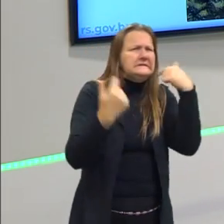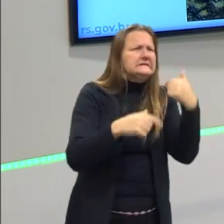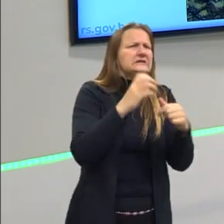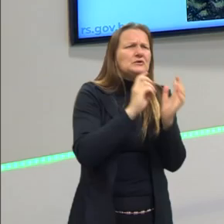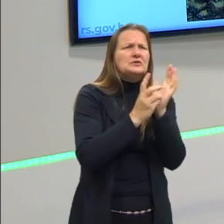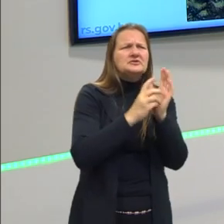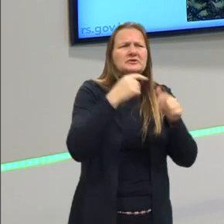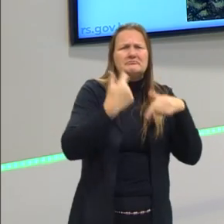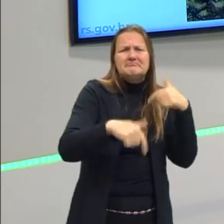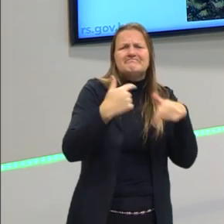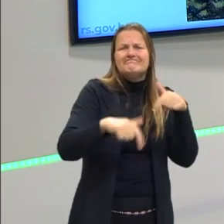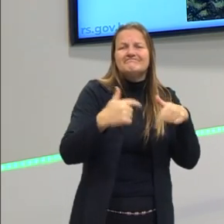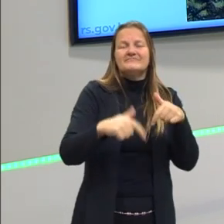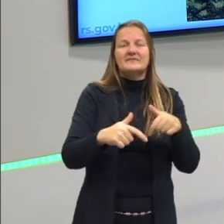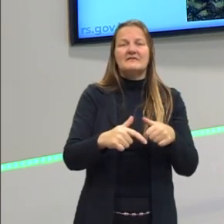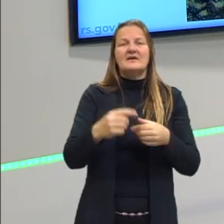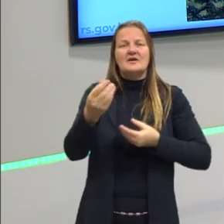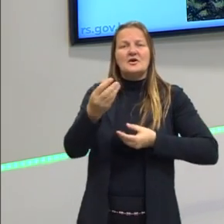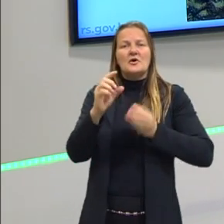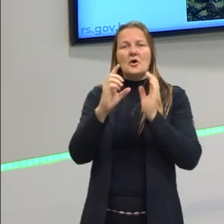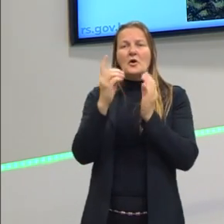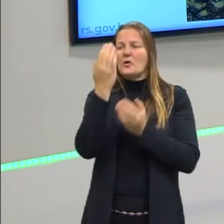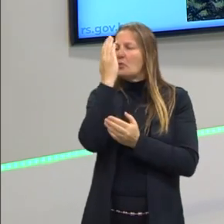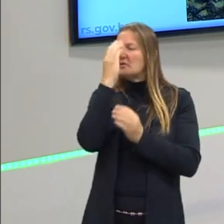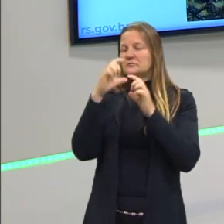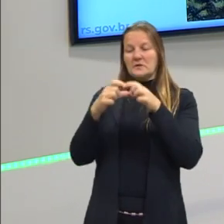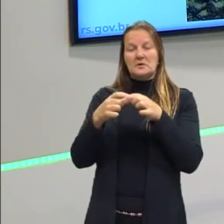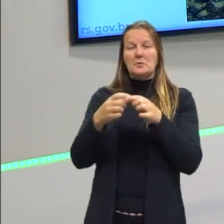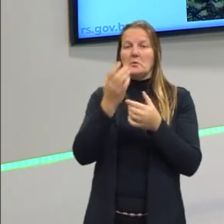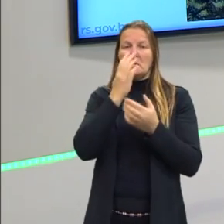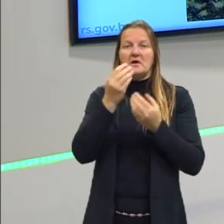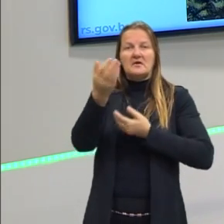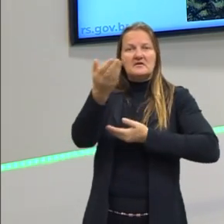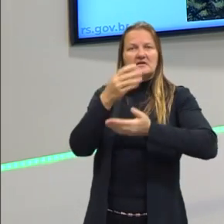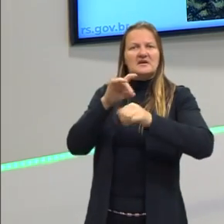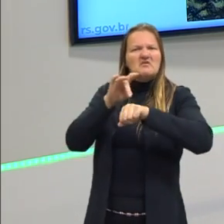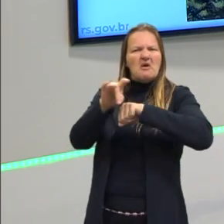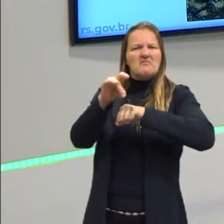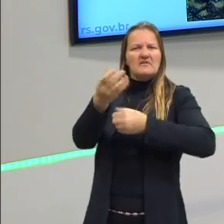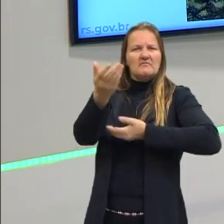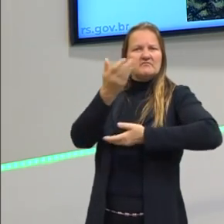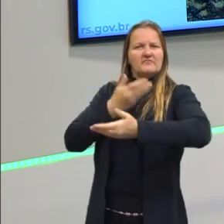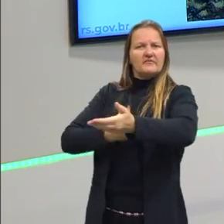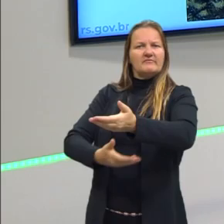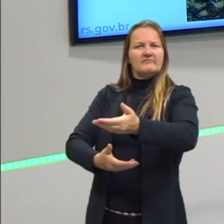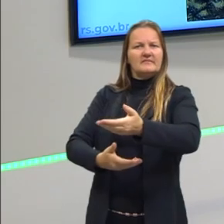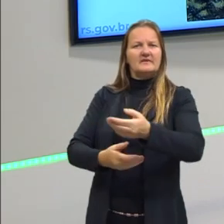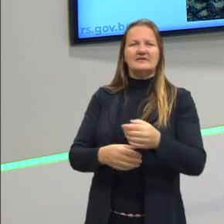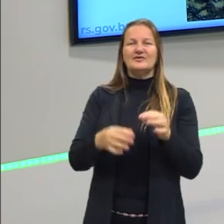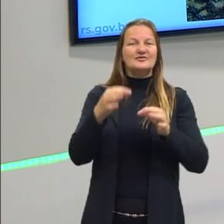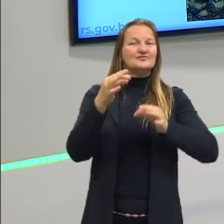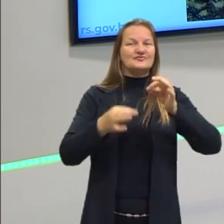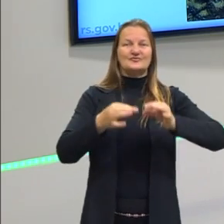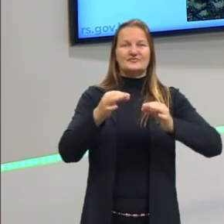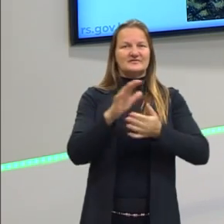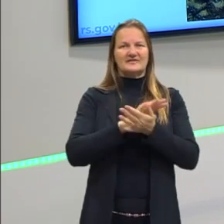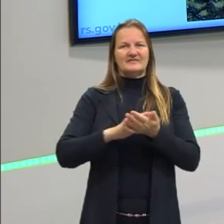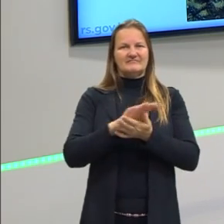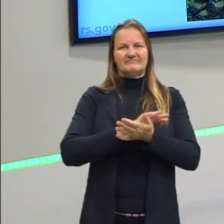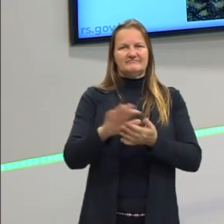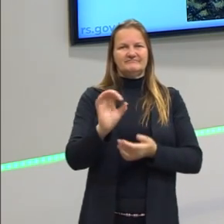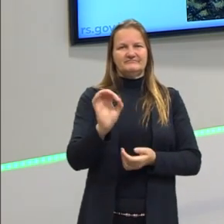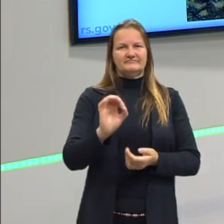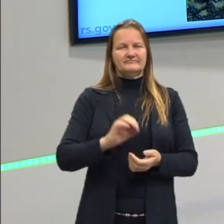e davam em troca umas bugigangas europeias para enganar eles. Então, não era uma troca também muito igual.